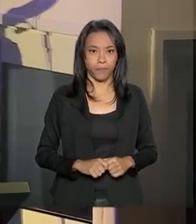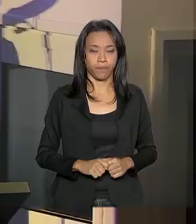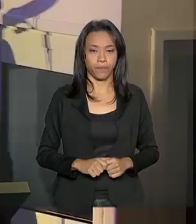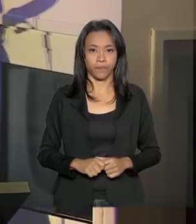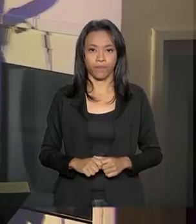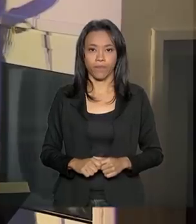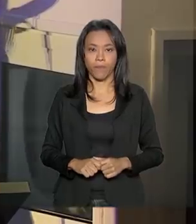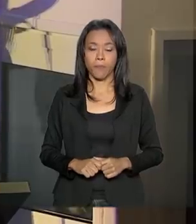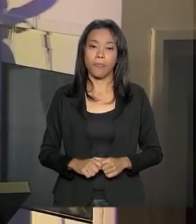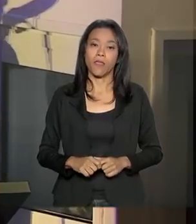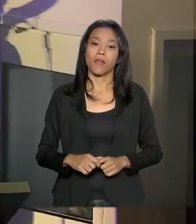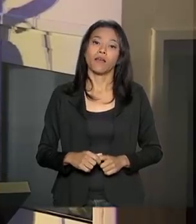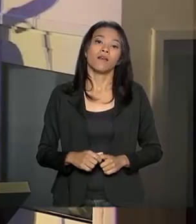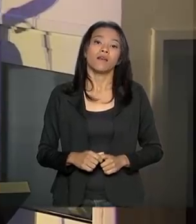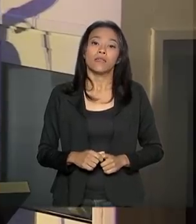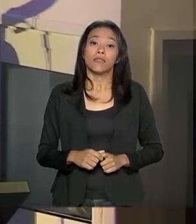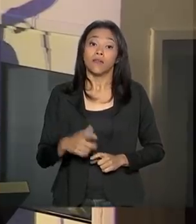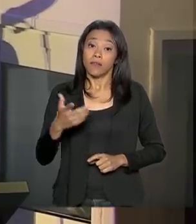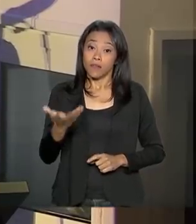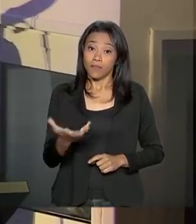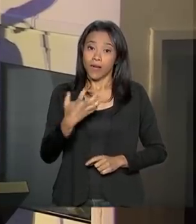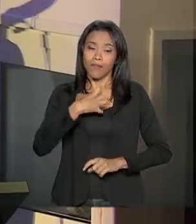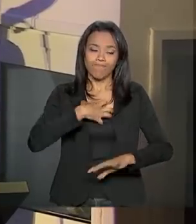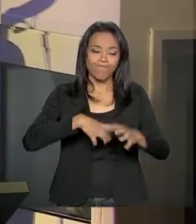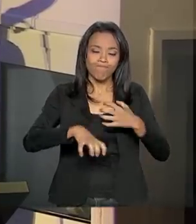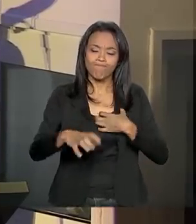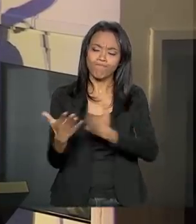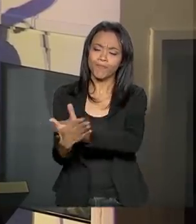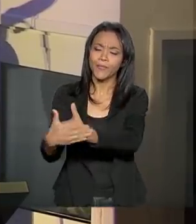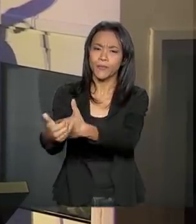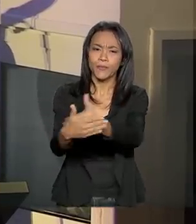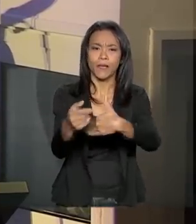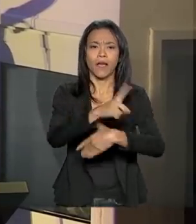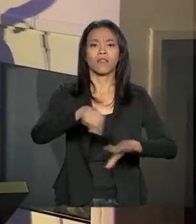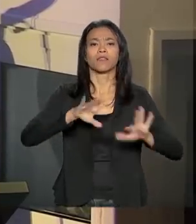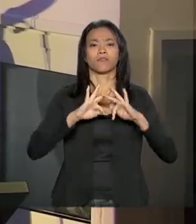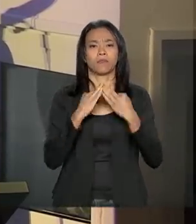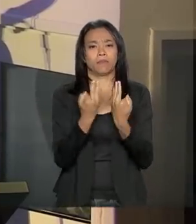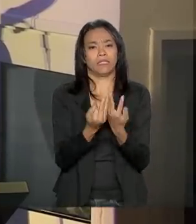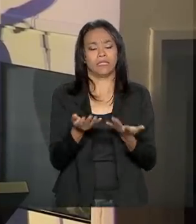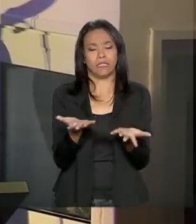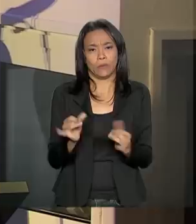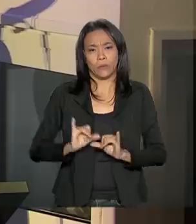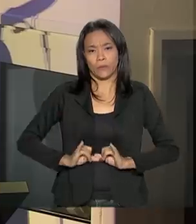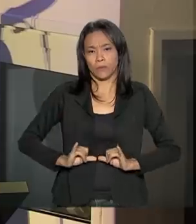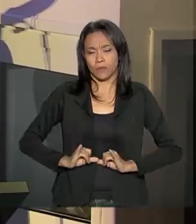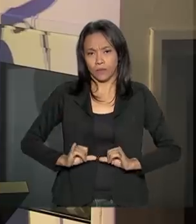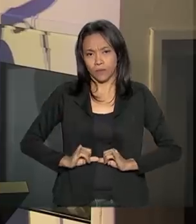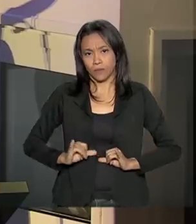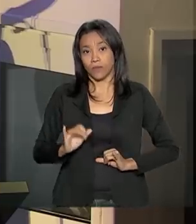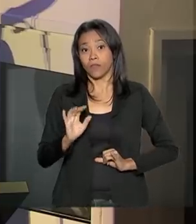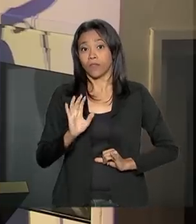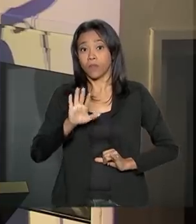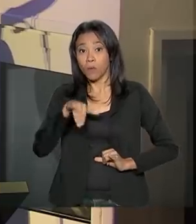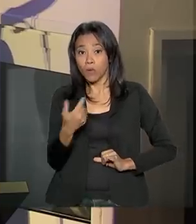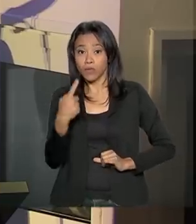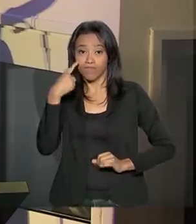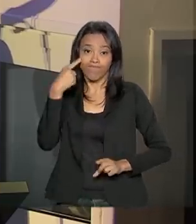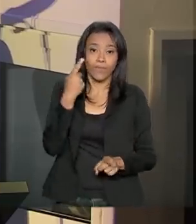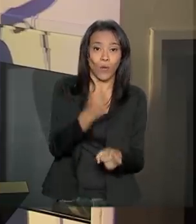confortar os familiares ao encontrar um